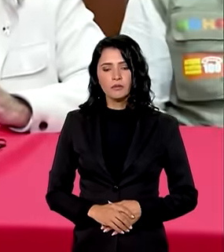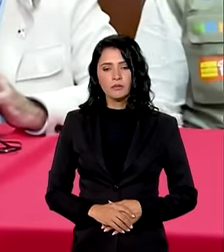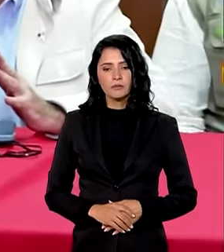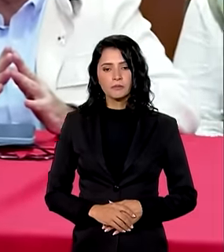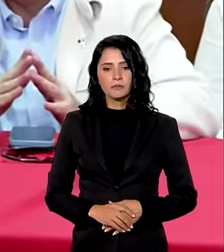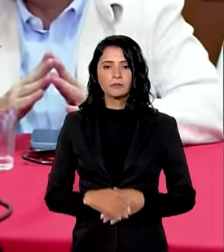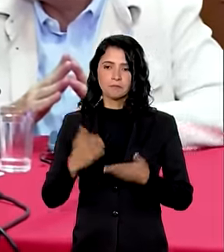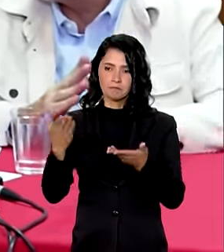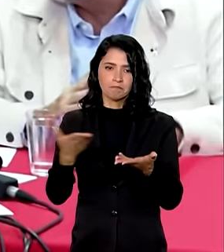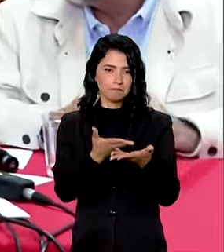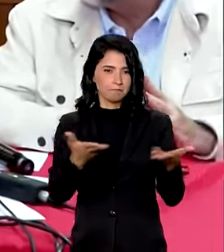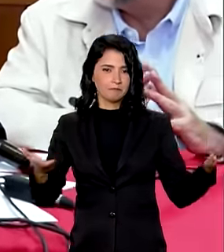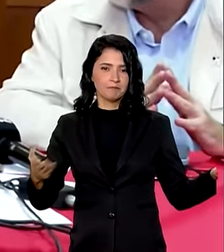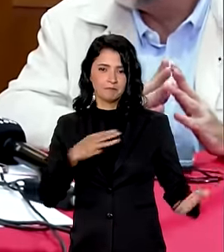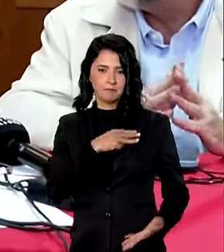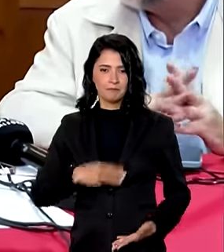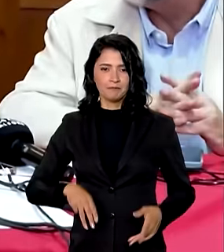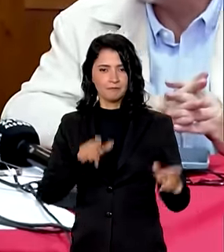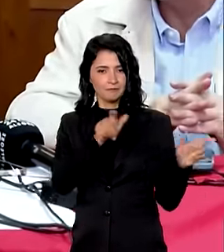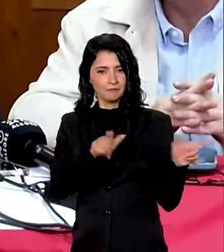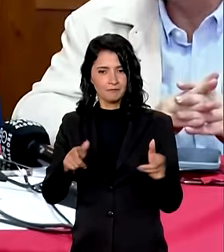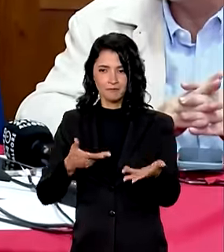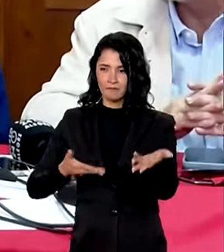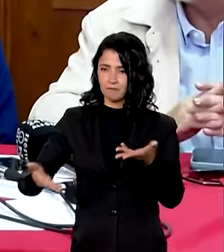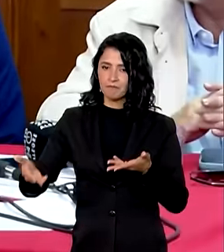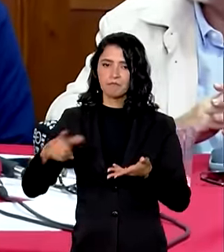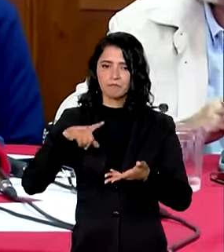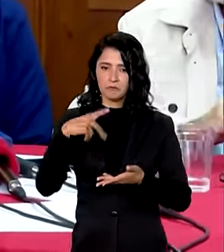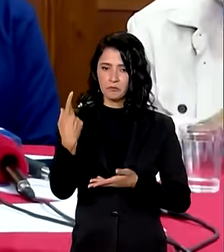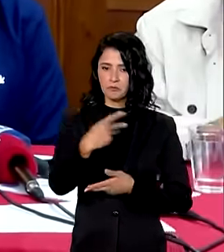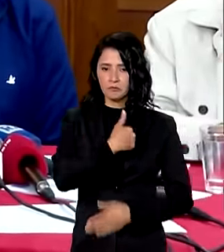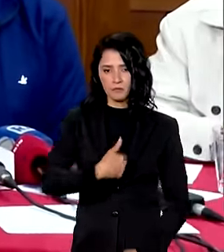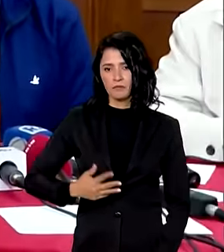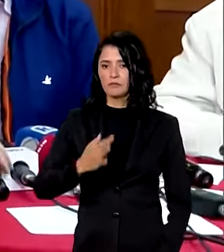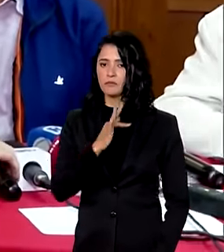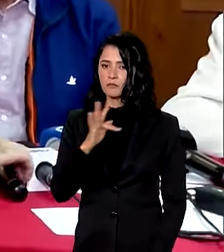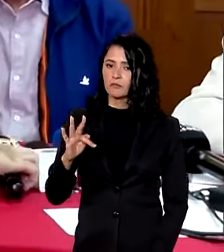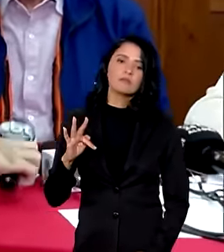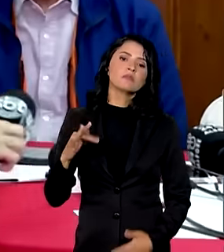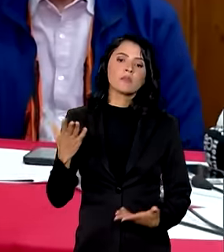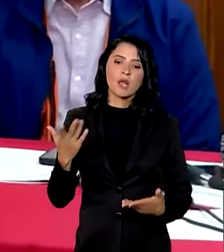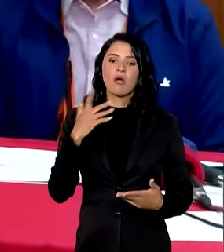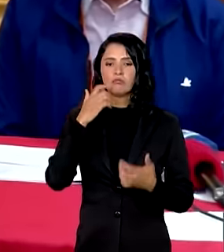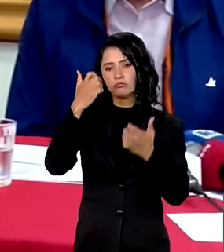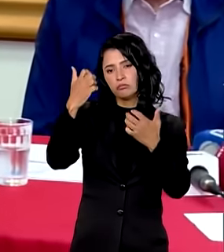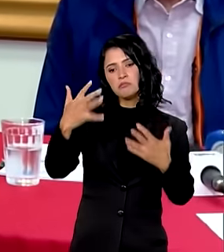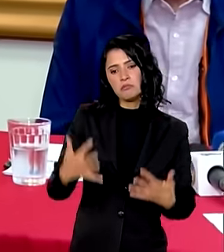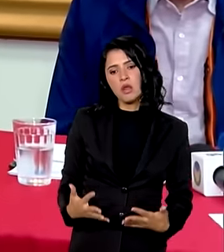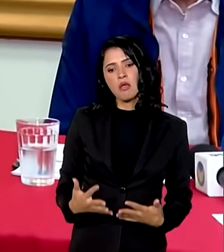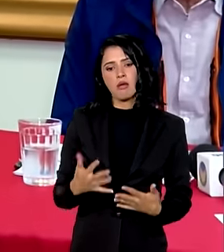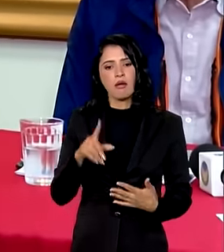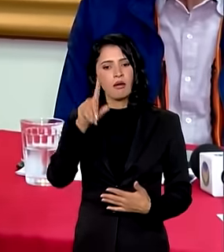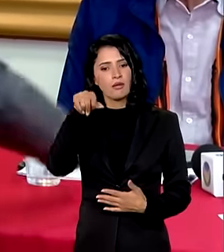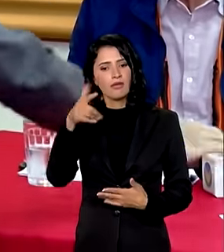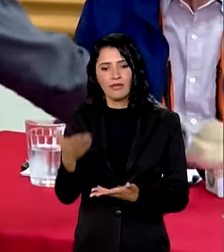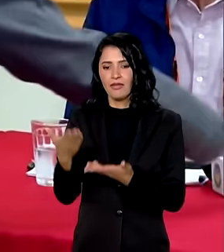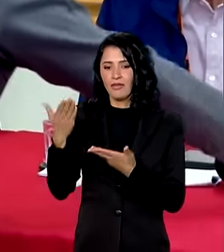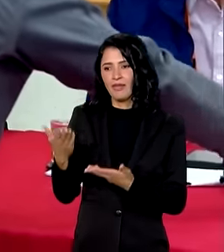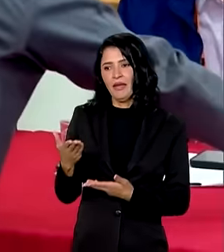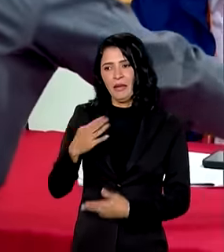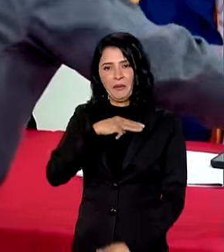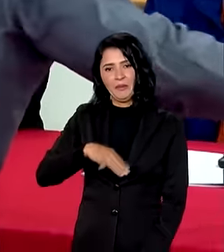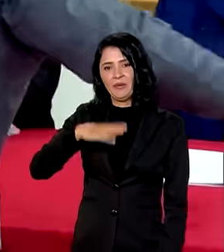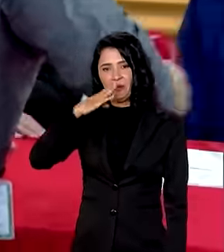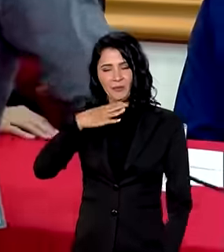Ministros companheiros aqui de governo federal mas fazer esclarecimentos aqui né ministro Pimenta